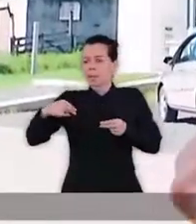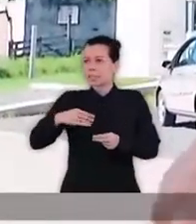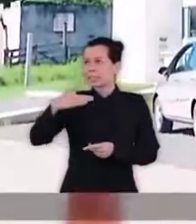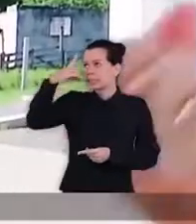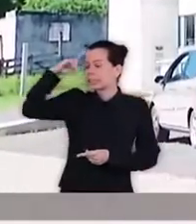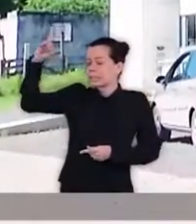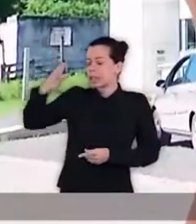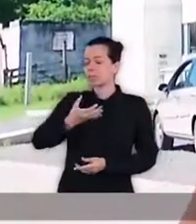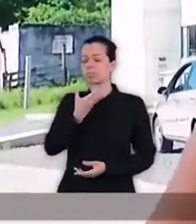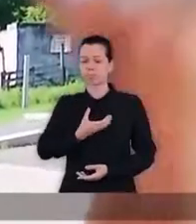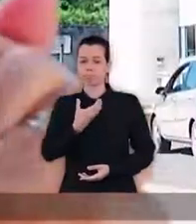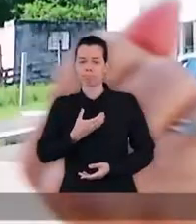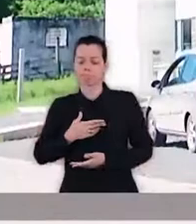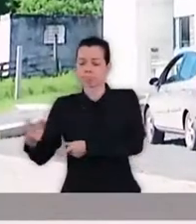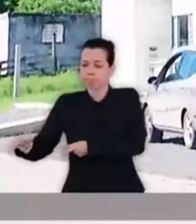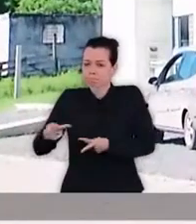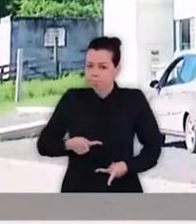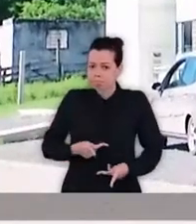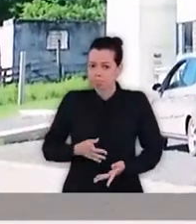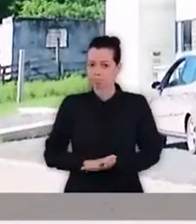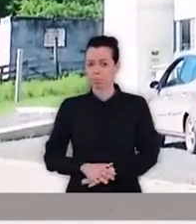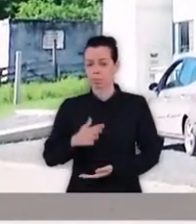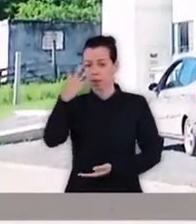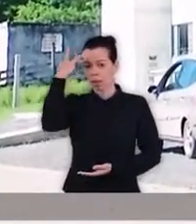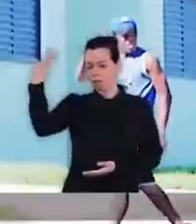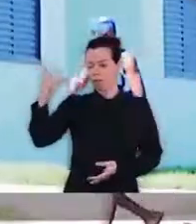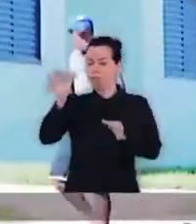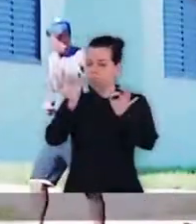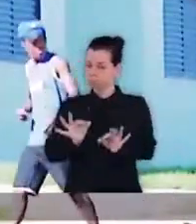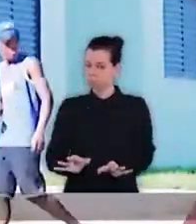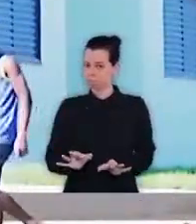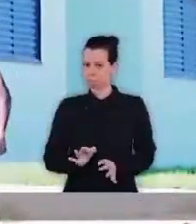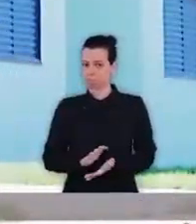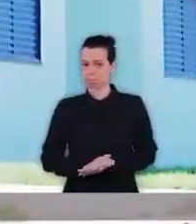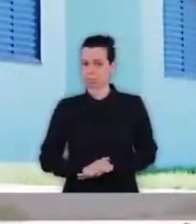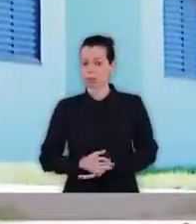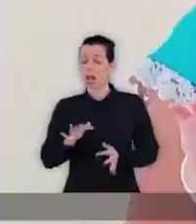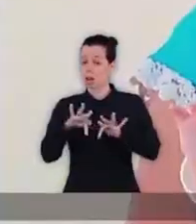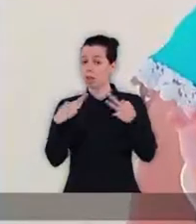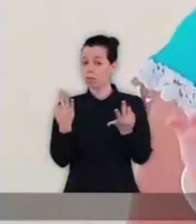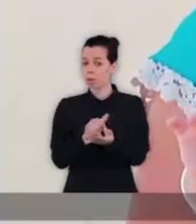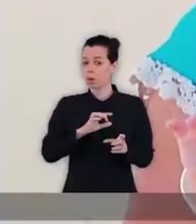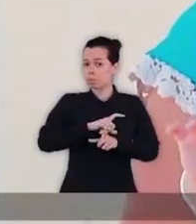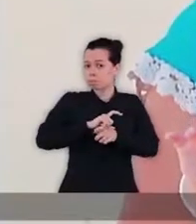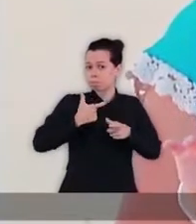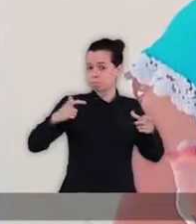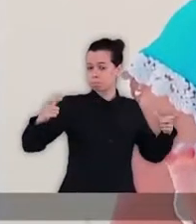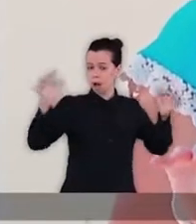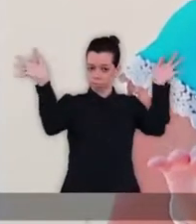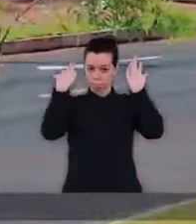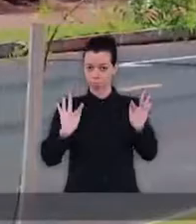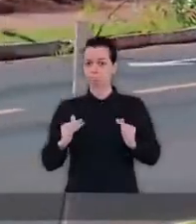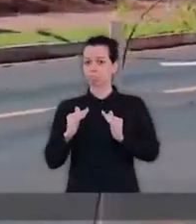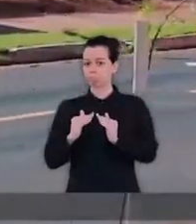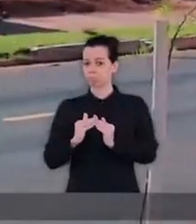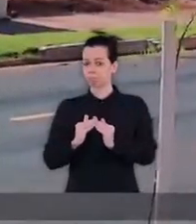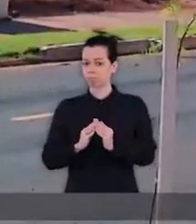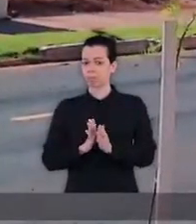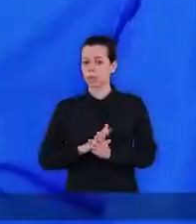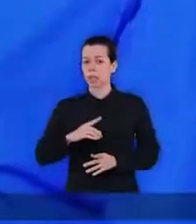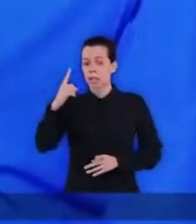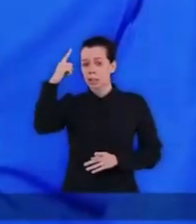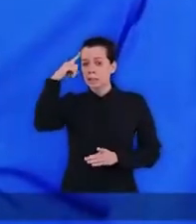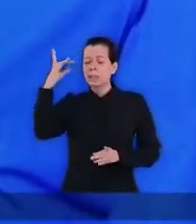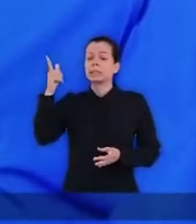Presente de Deus, um presente no dia do Natal que nós recebemos. Sonho realizado. A minha e a nossa família vai crescer ainda mais feliz